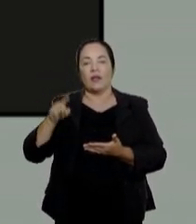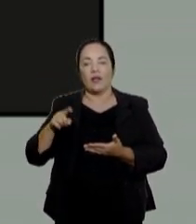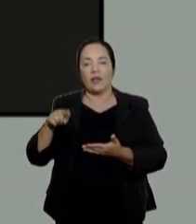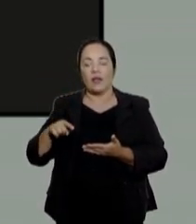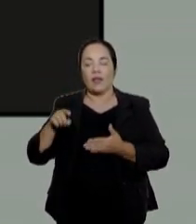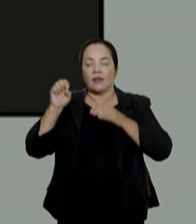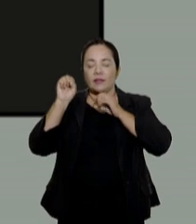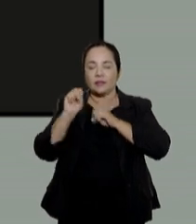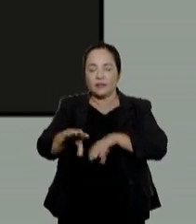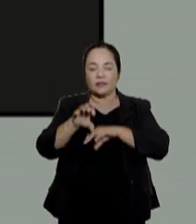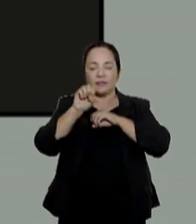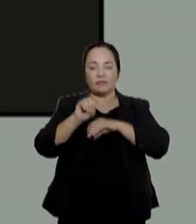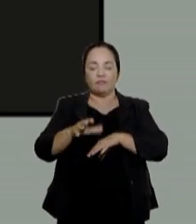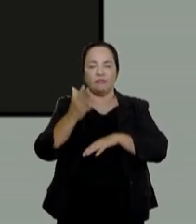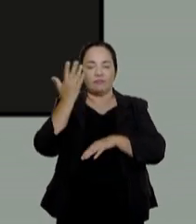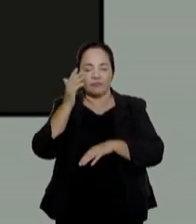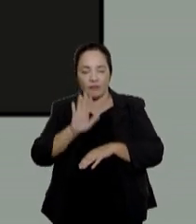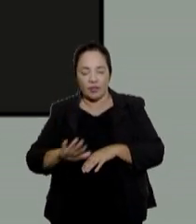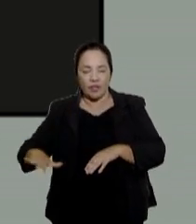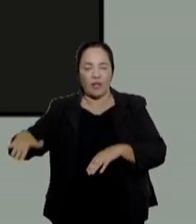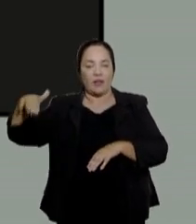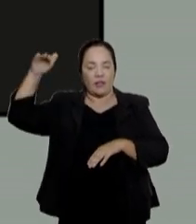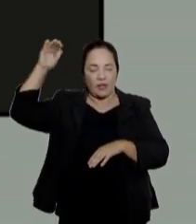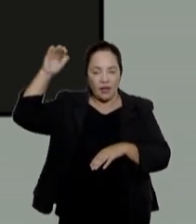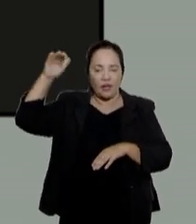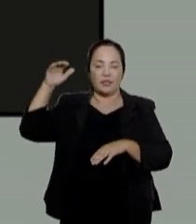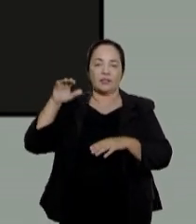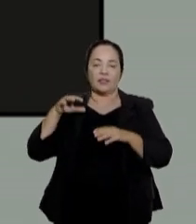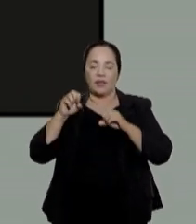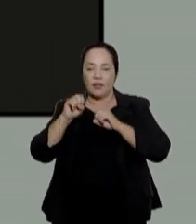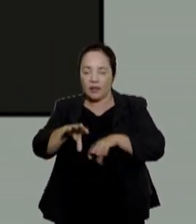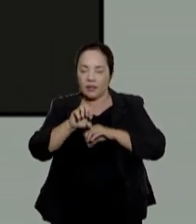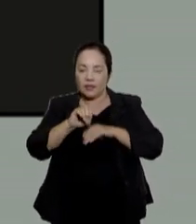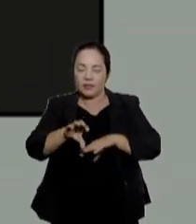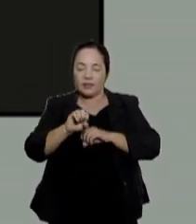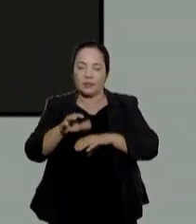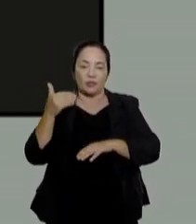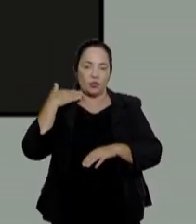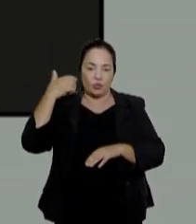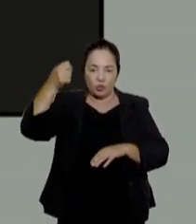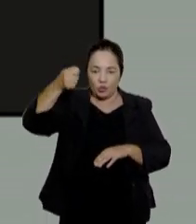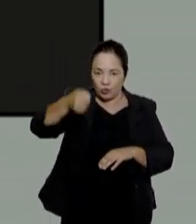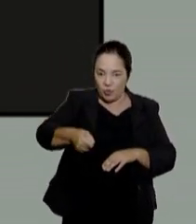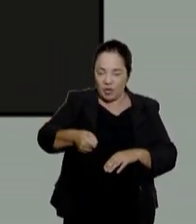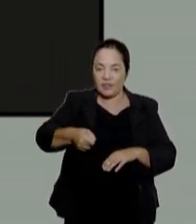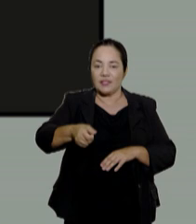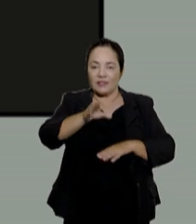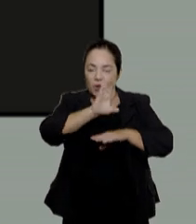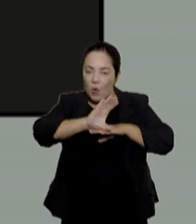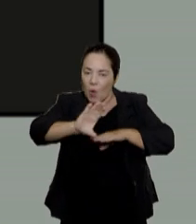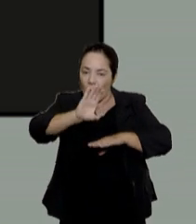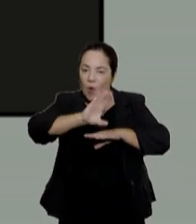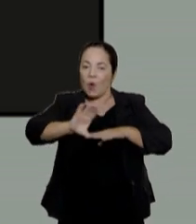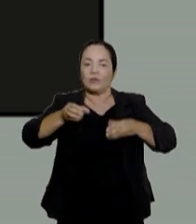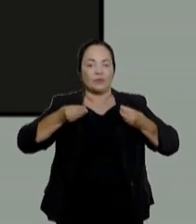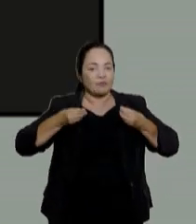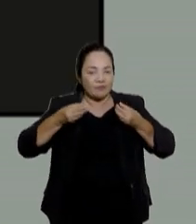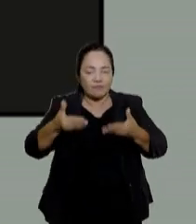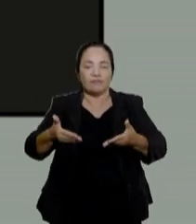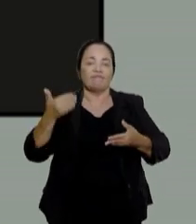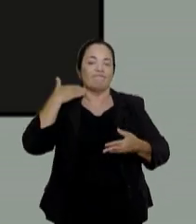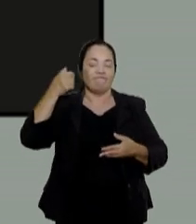formação de juízes que compreendam o ambiente, apostar na formação de magistrados que possam entender a